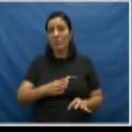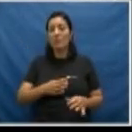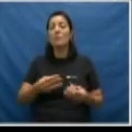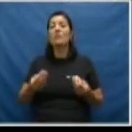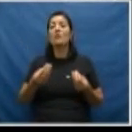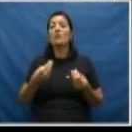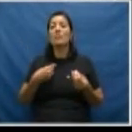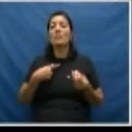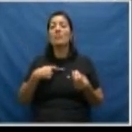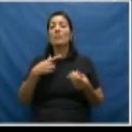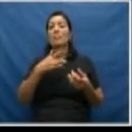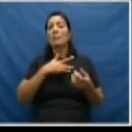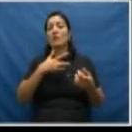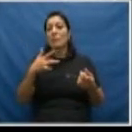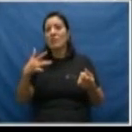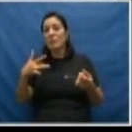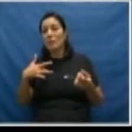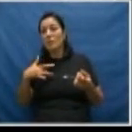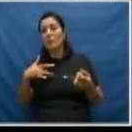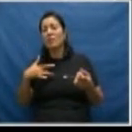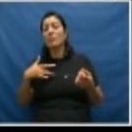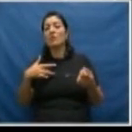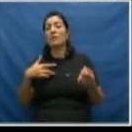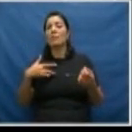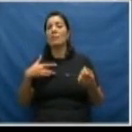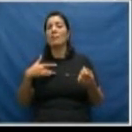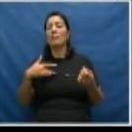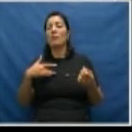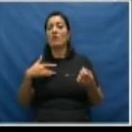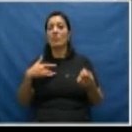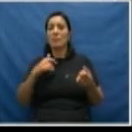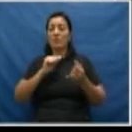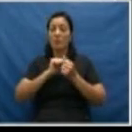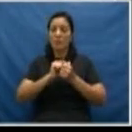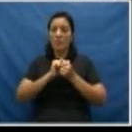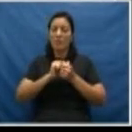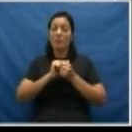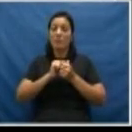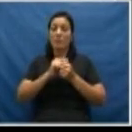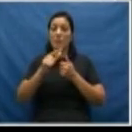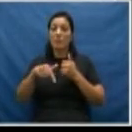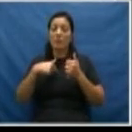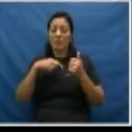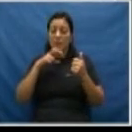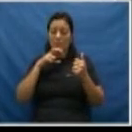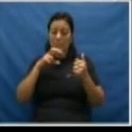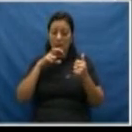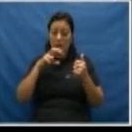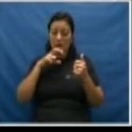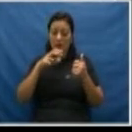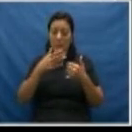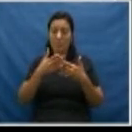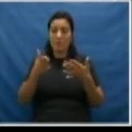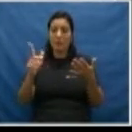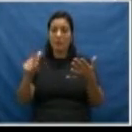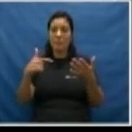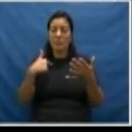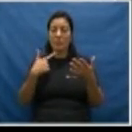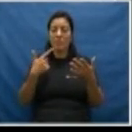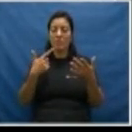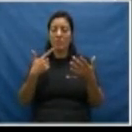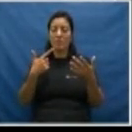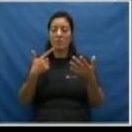entram os órgãos de saúde, o envolvimento dos órgãos de saúde. E aqui em Sorocaba, esta